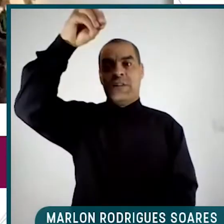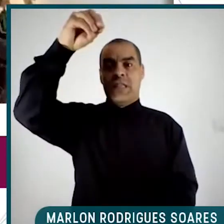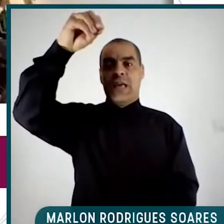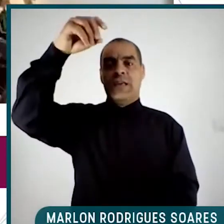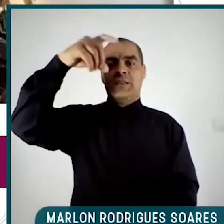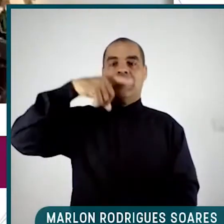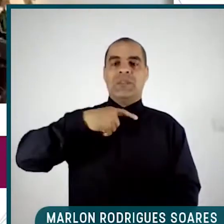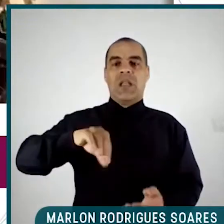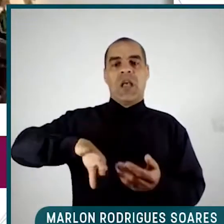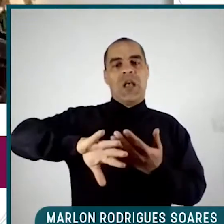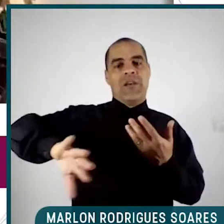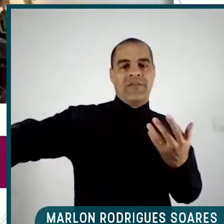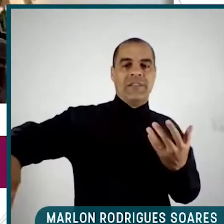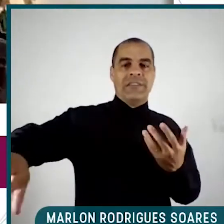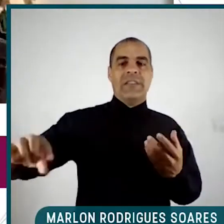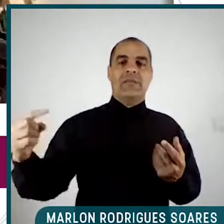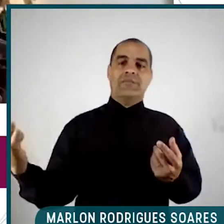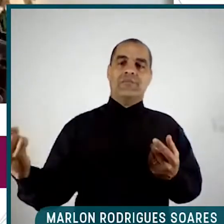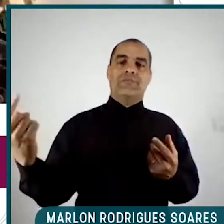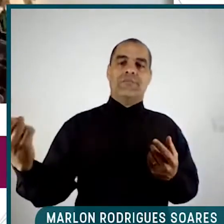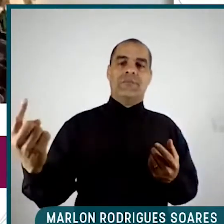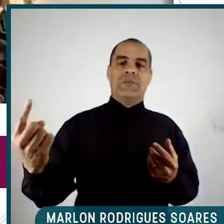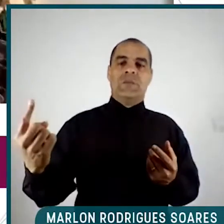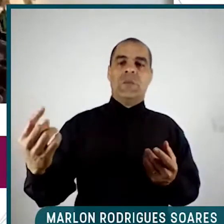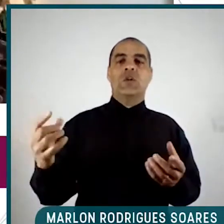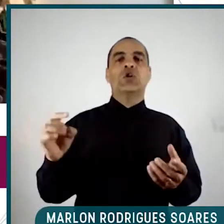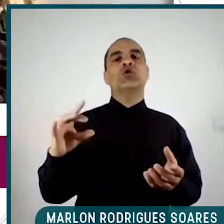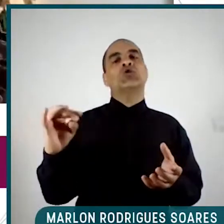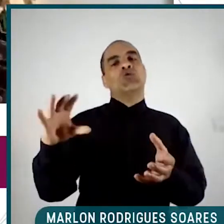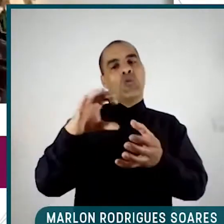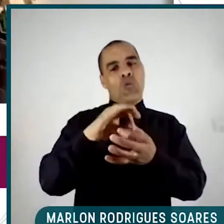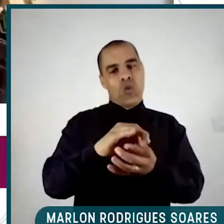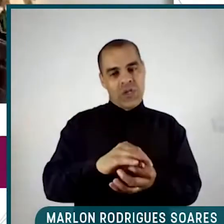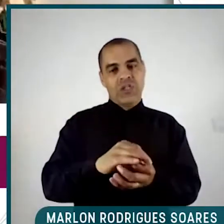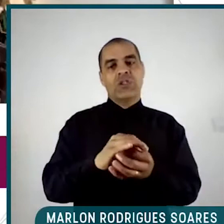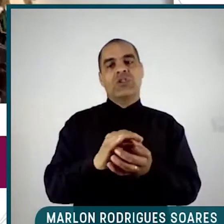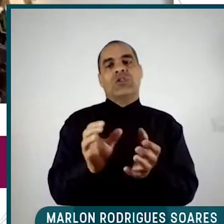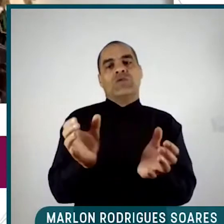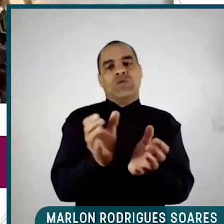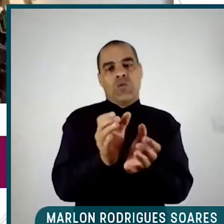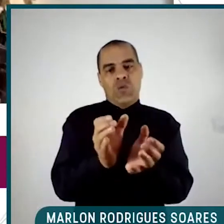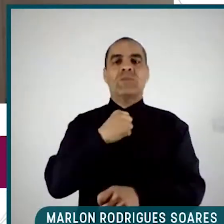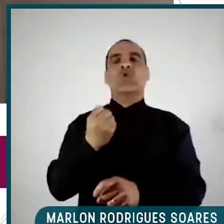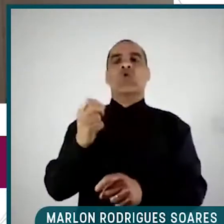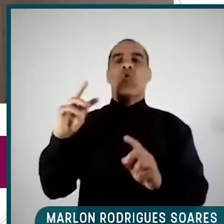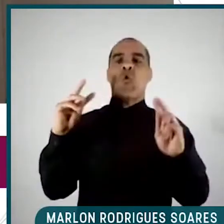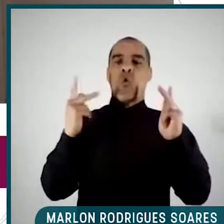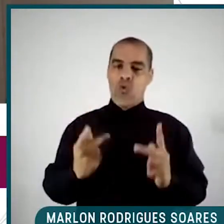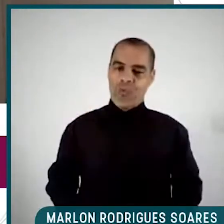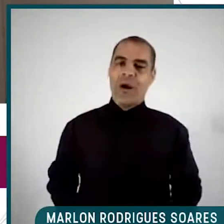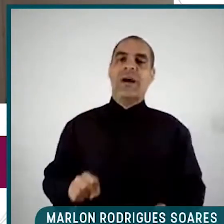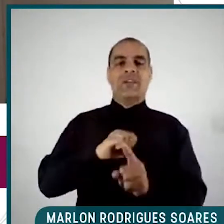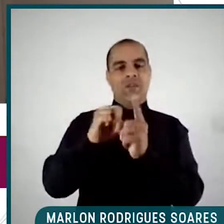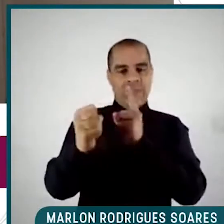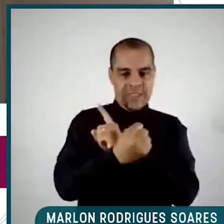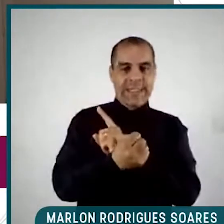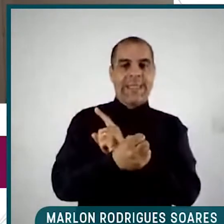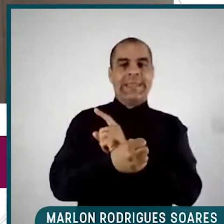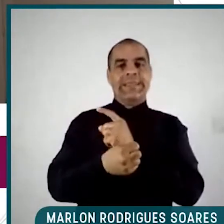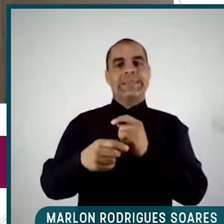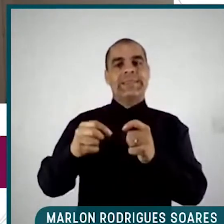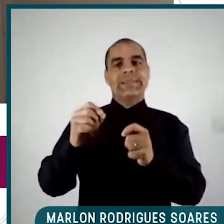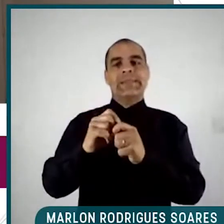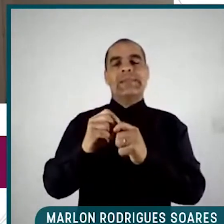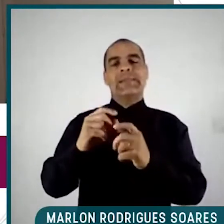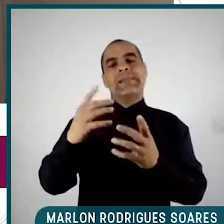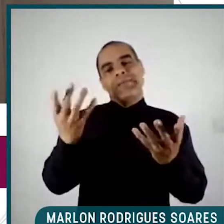geniais e solitárias. Elas são coletivas e comunitárias e feitas no espaço público. E, finalmente, eu acho que a transformação